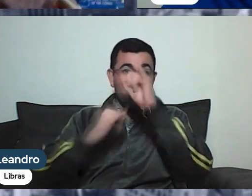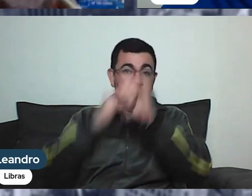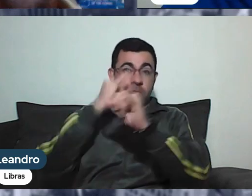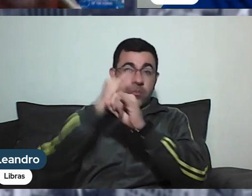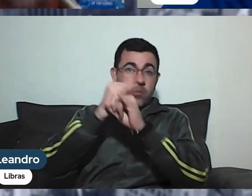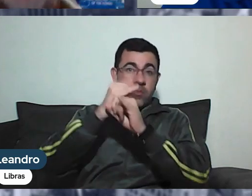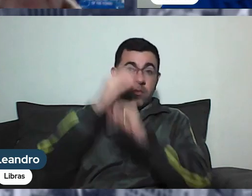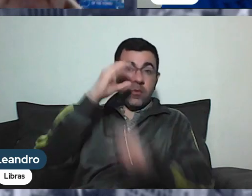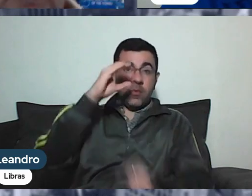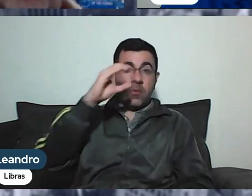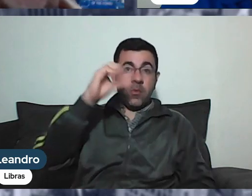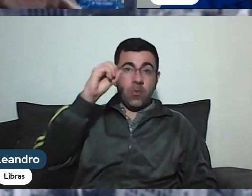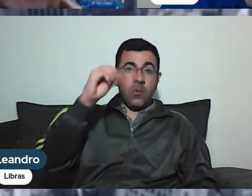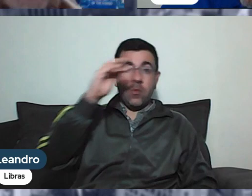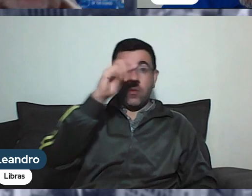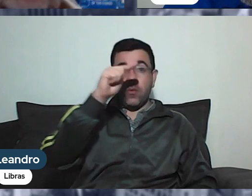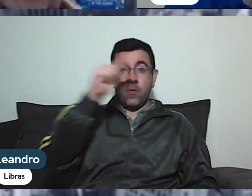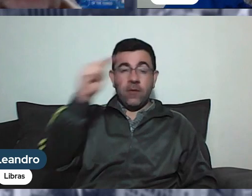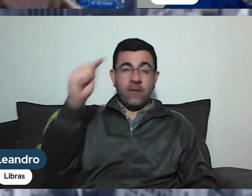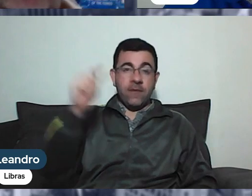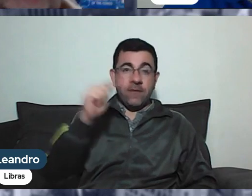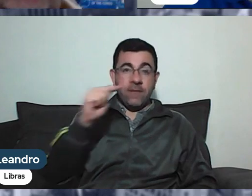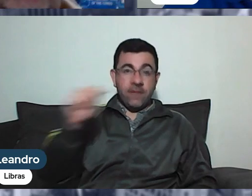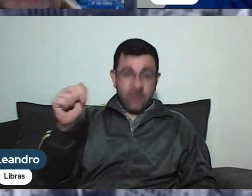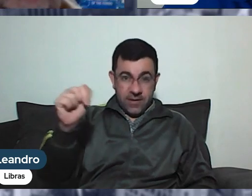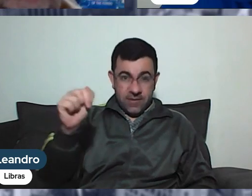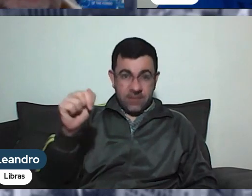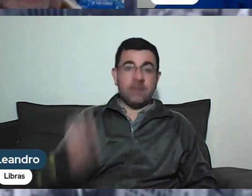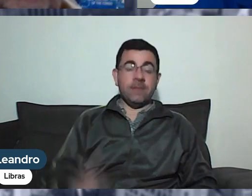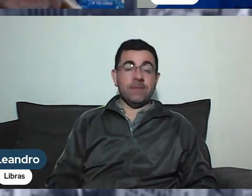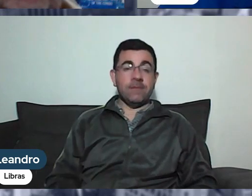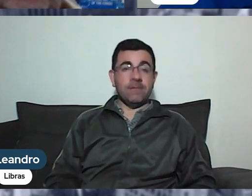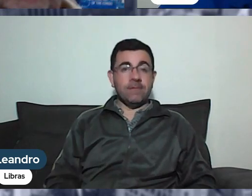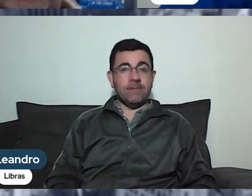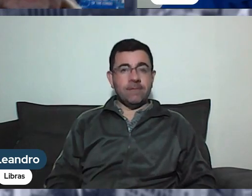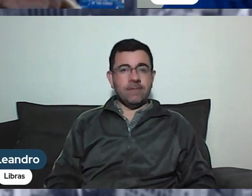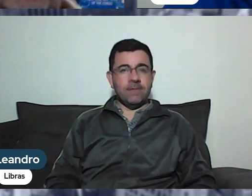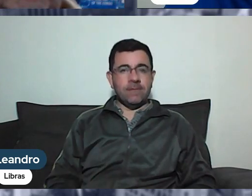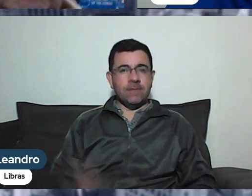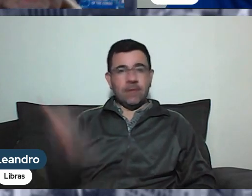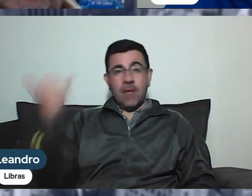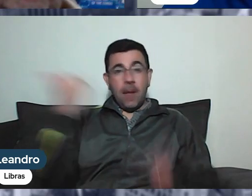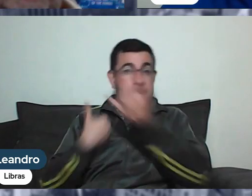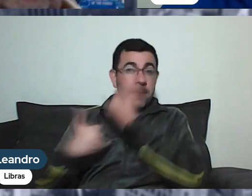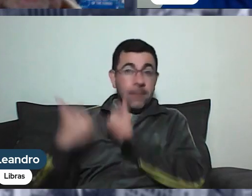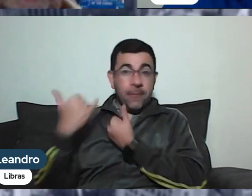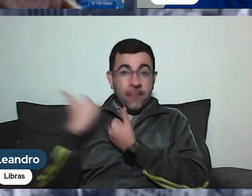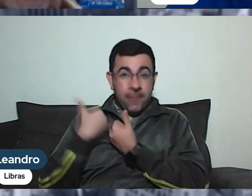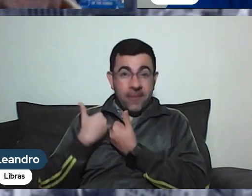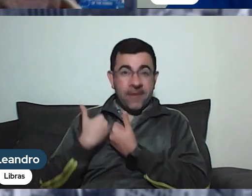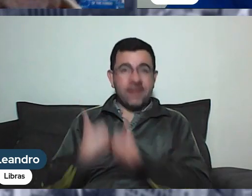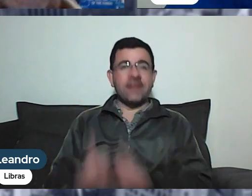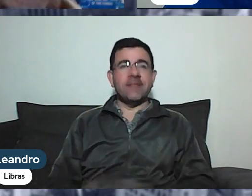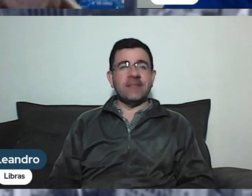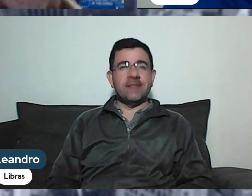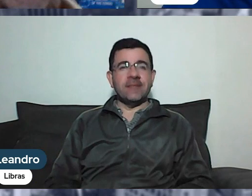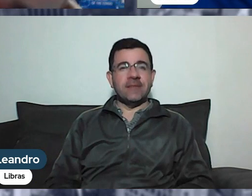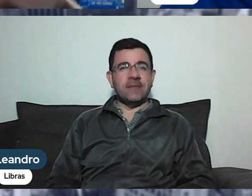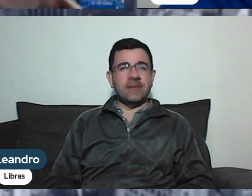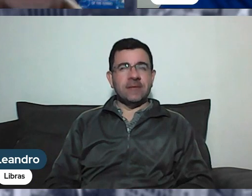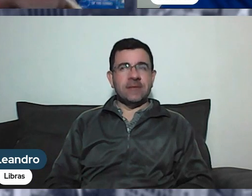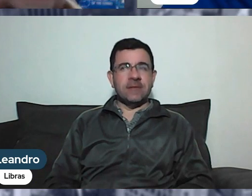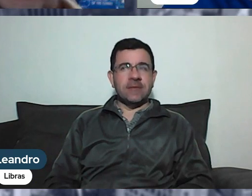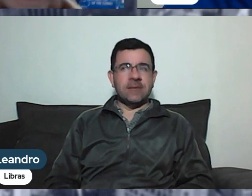CONFAS, o Conselho Nacional Fazendário. Perfeito. Abraão, você e o Zé Carlos estão inventando